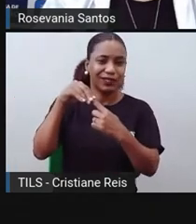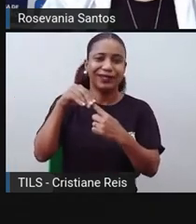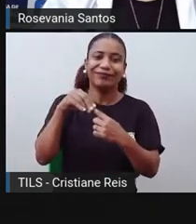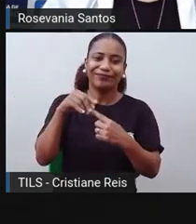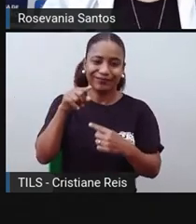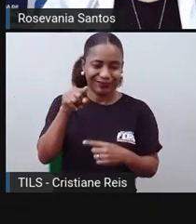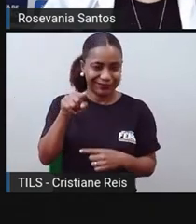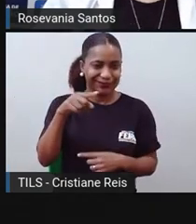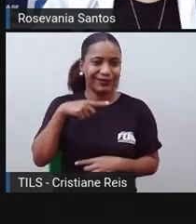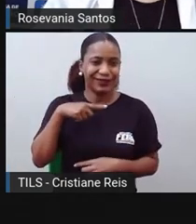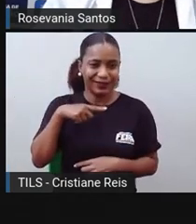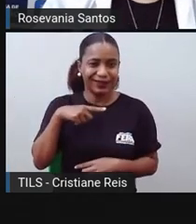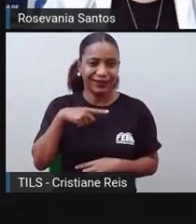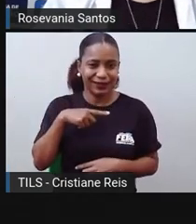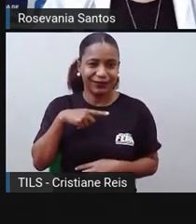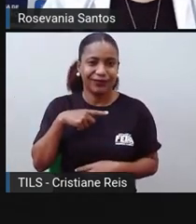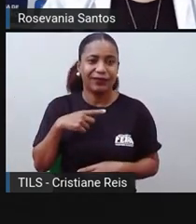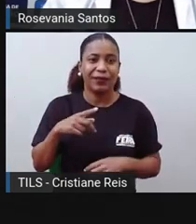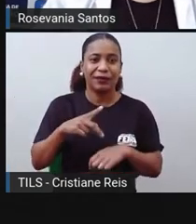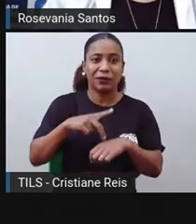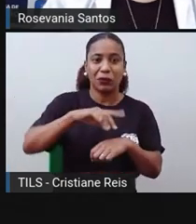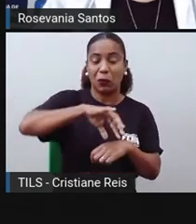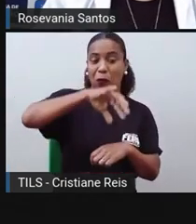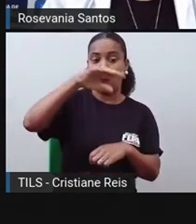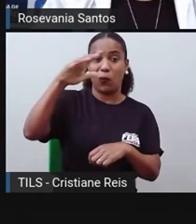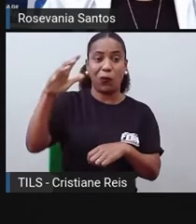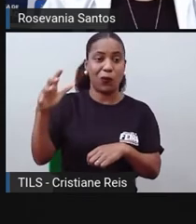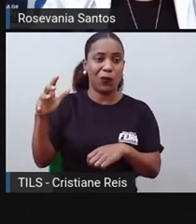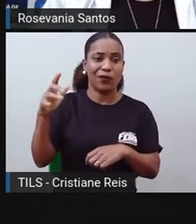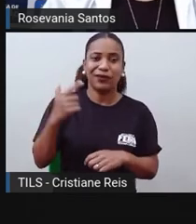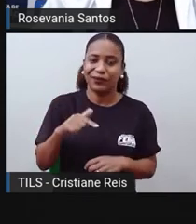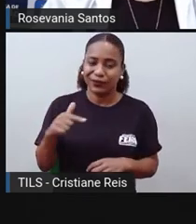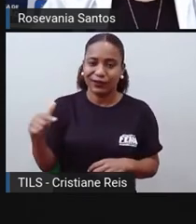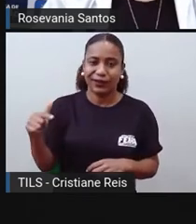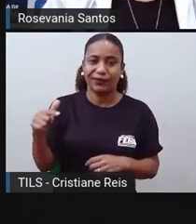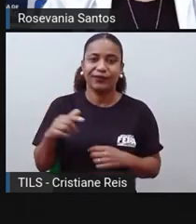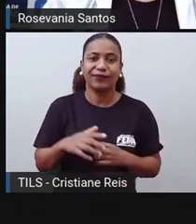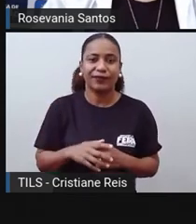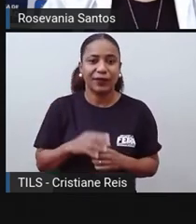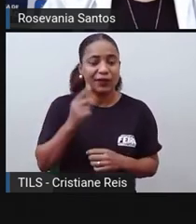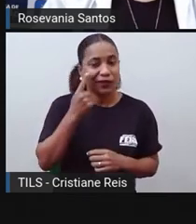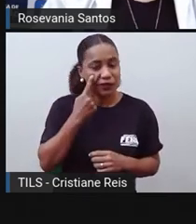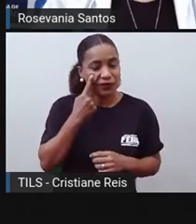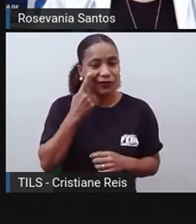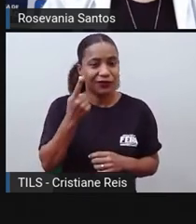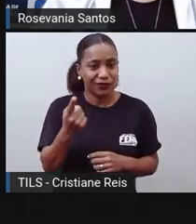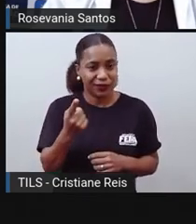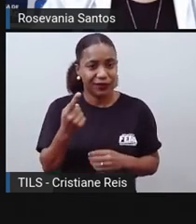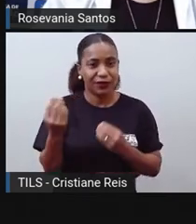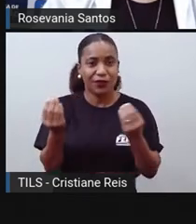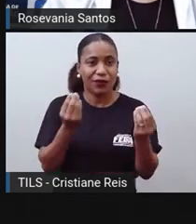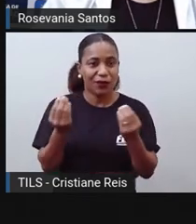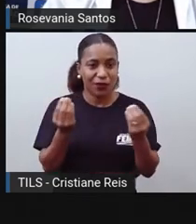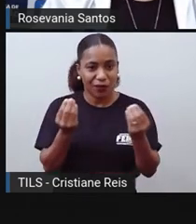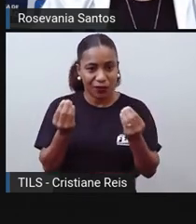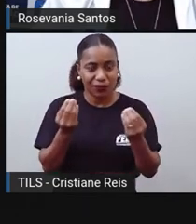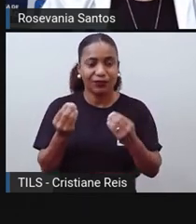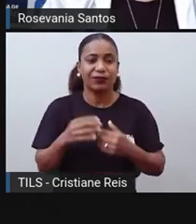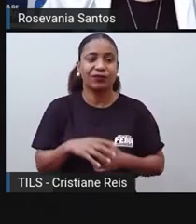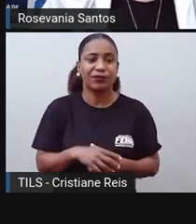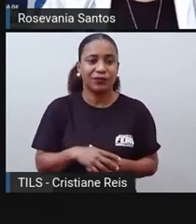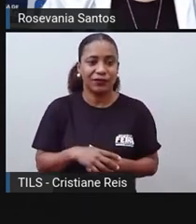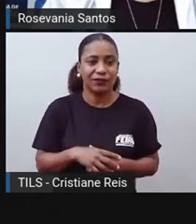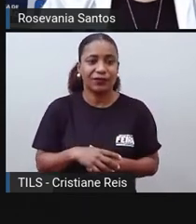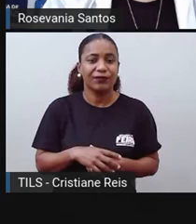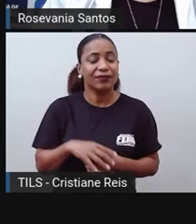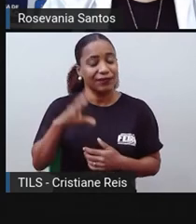as altitudes não são muito elevadas nessa região. aqui do mundo todo, só para vocês entenderem onde é que a gente está falando aqui do planeta, só para